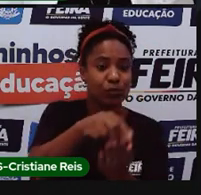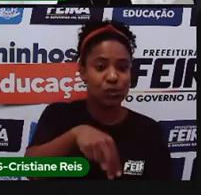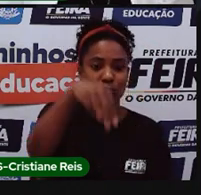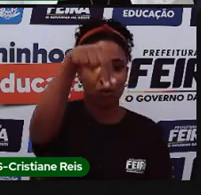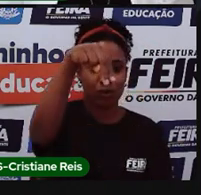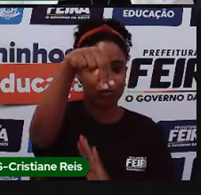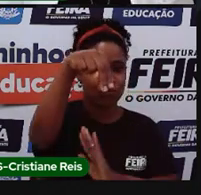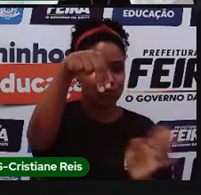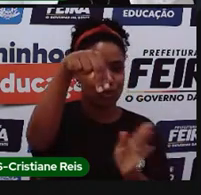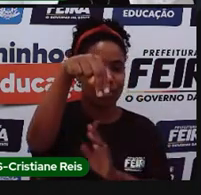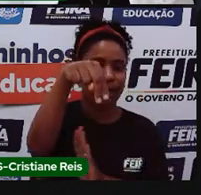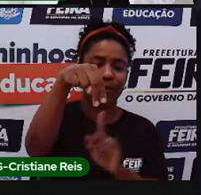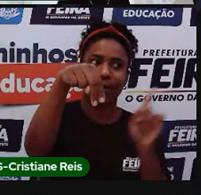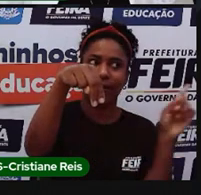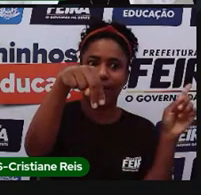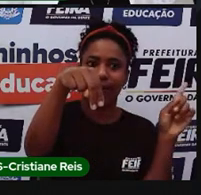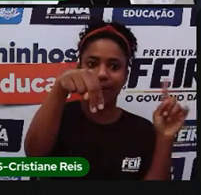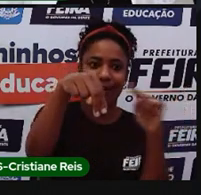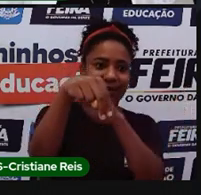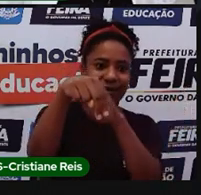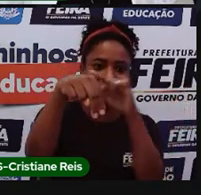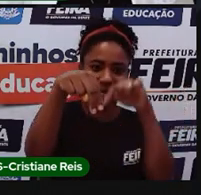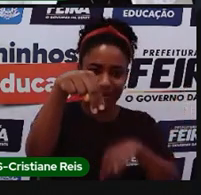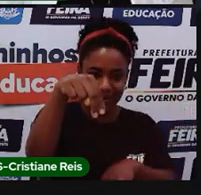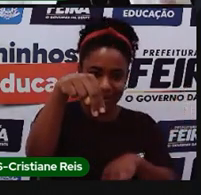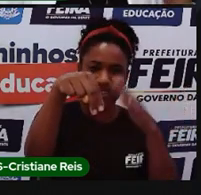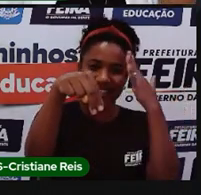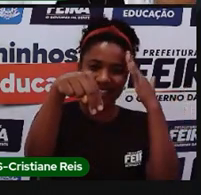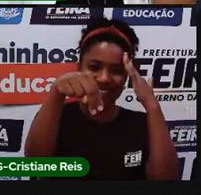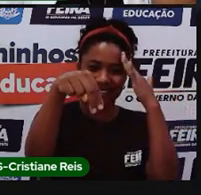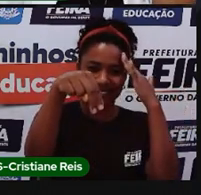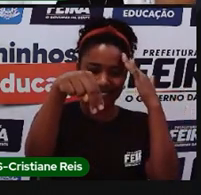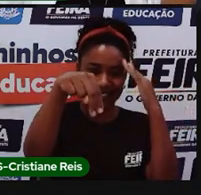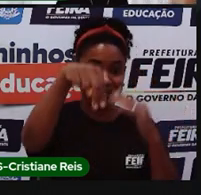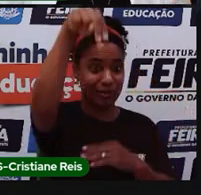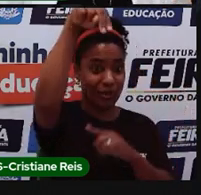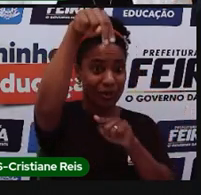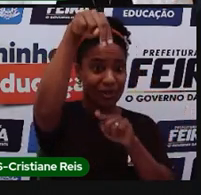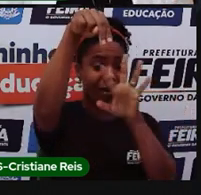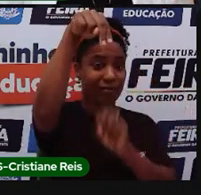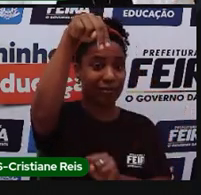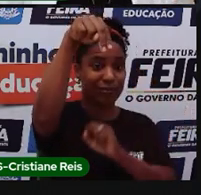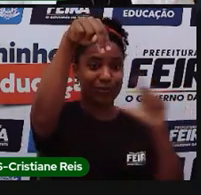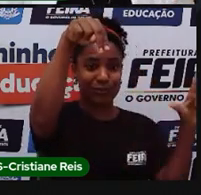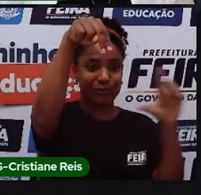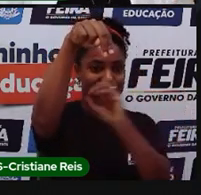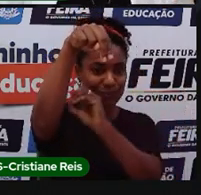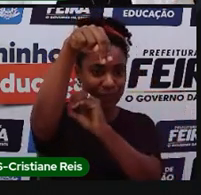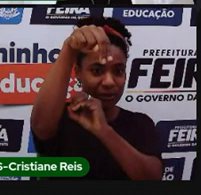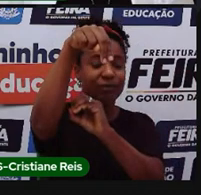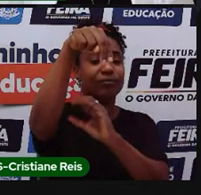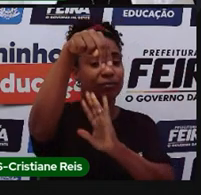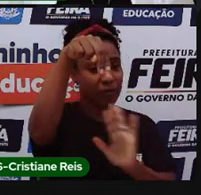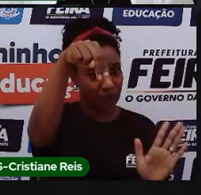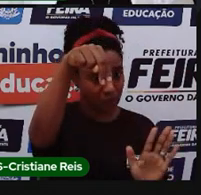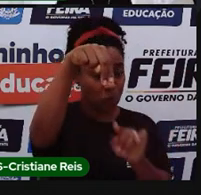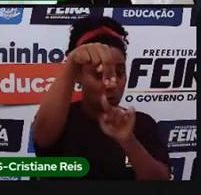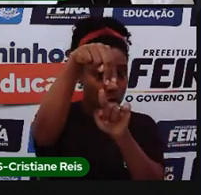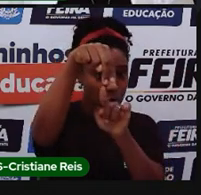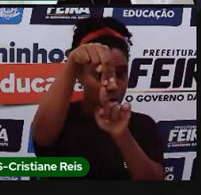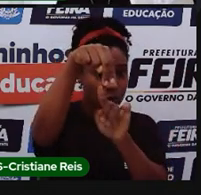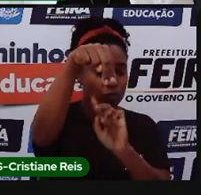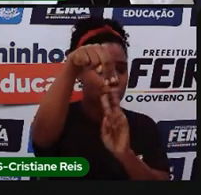norte, porque aí eu já deduzo as outras partes, indico os pontos cardeais, né, ou só o norte, como eu falei.